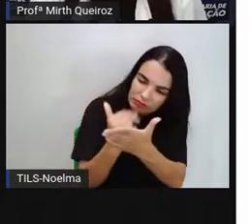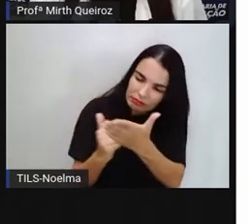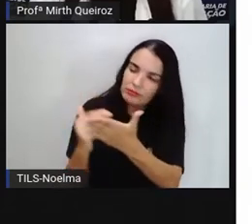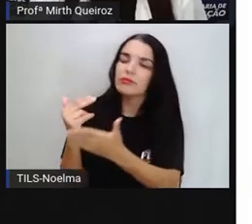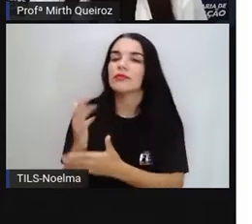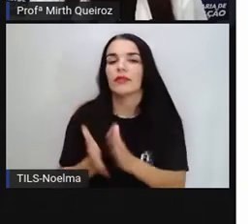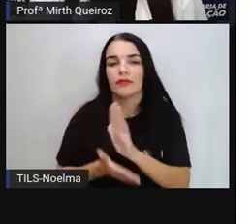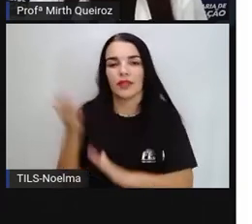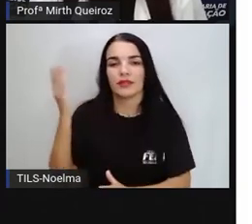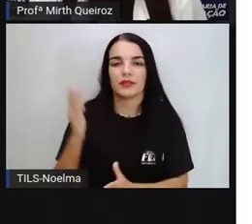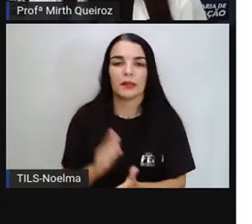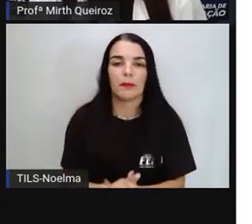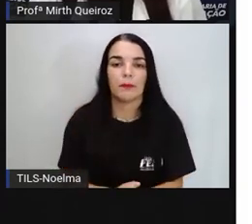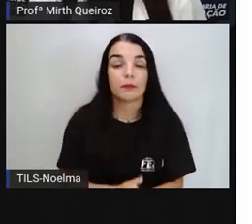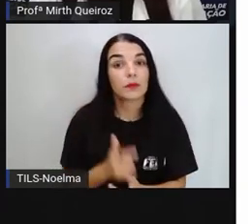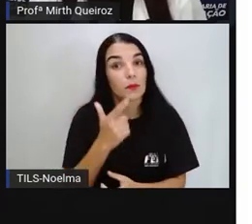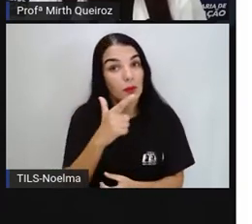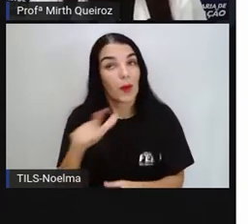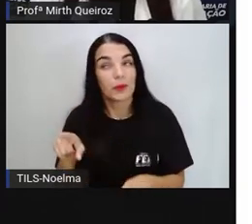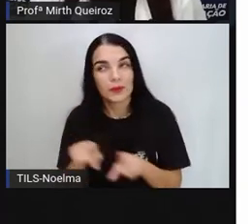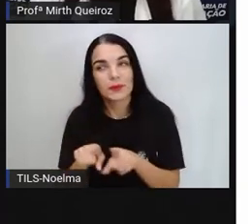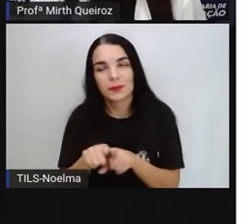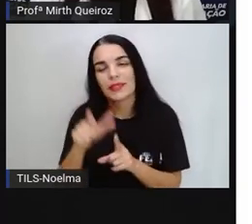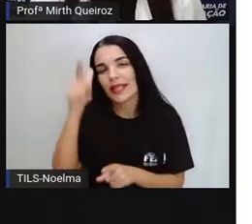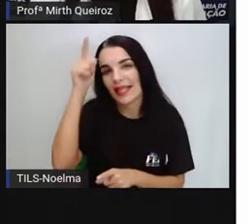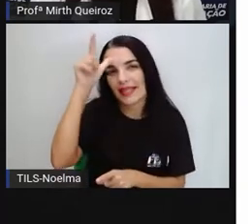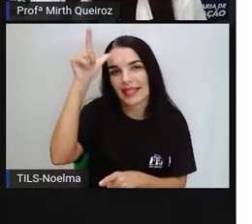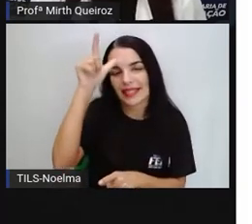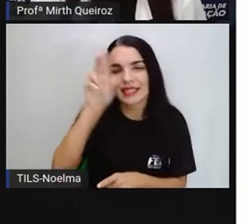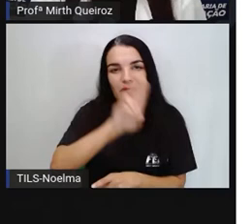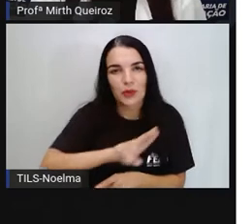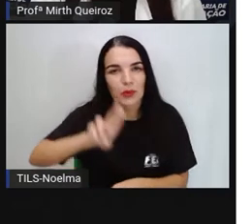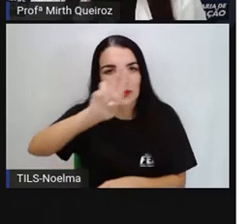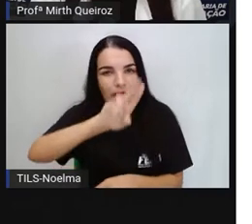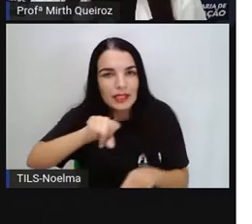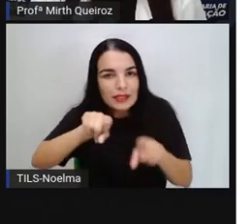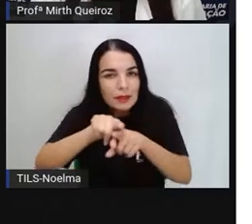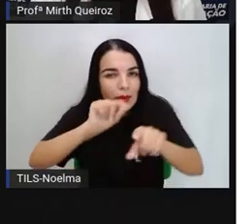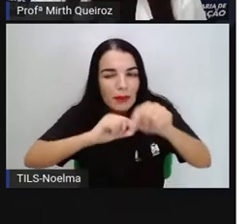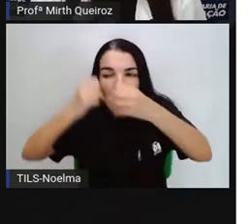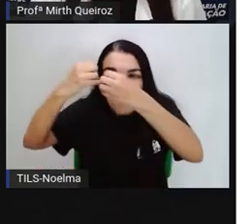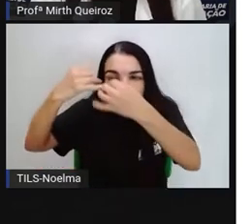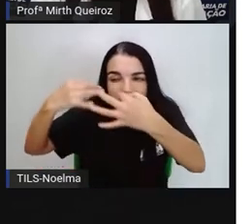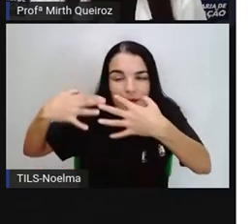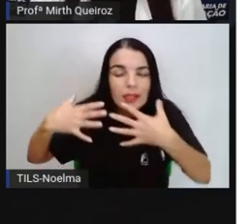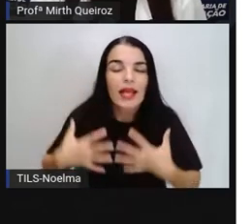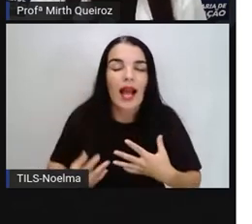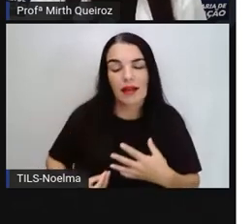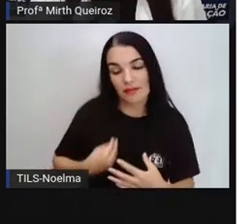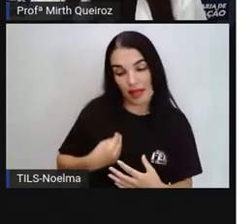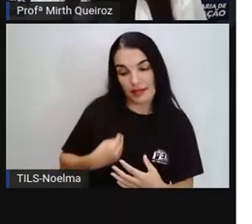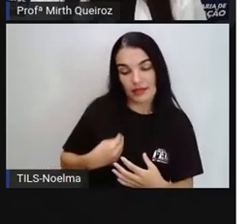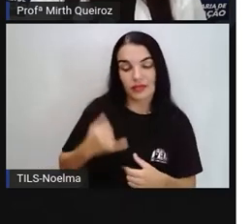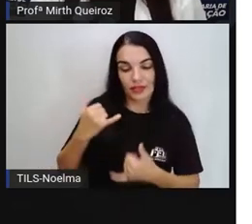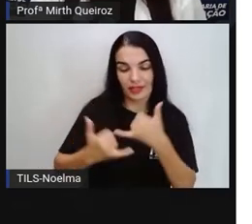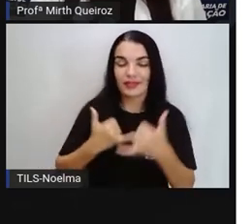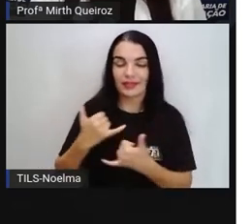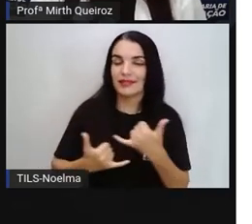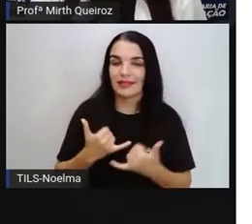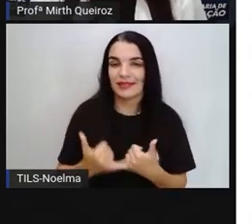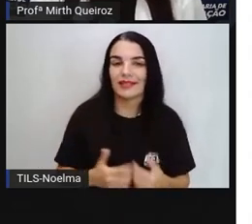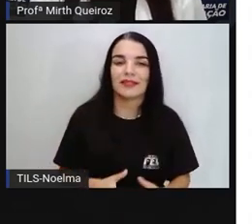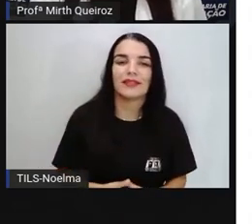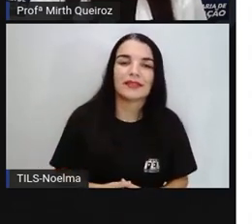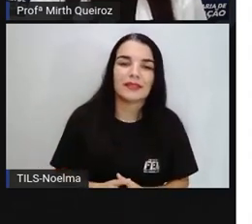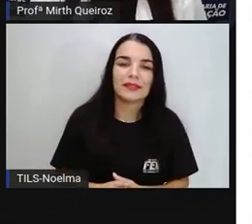É outra lenda que foi utilizada para justificar a existência do jogo tangrã.